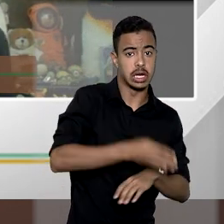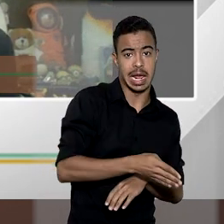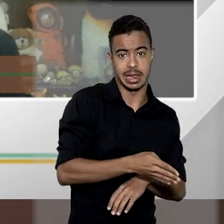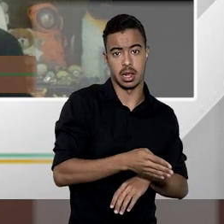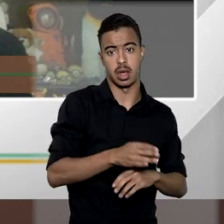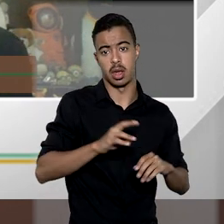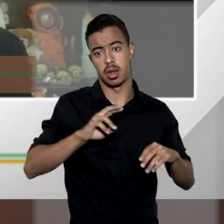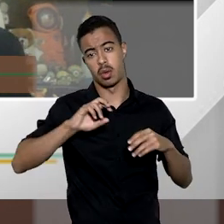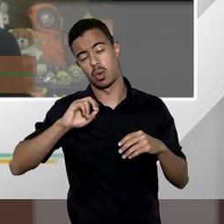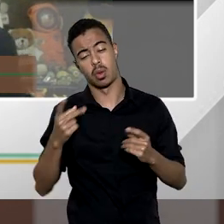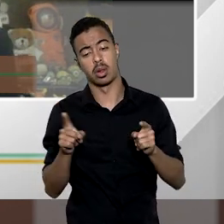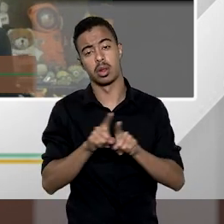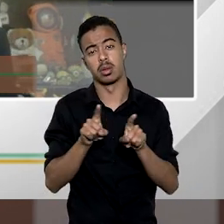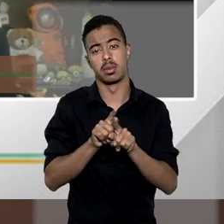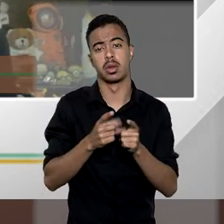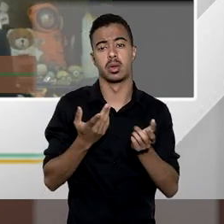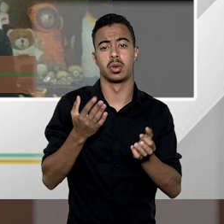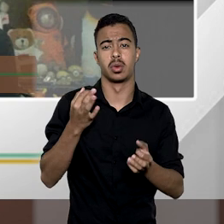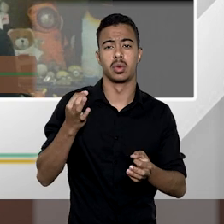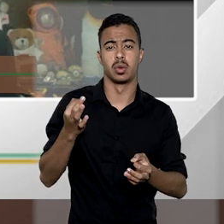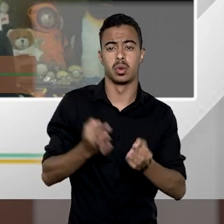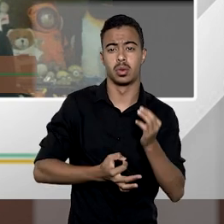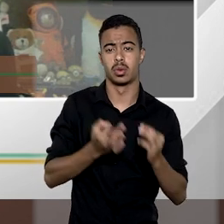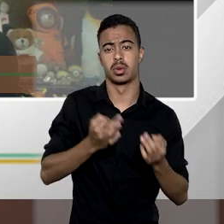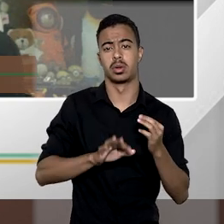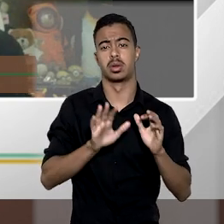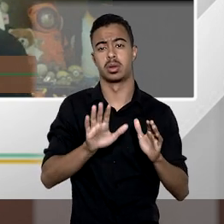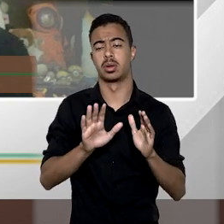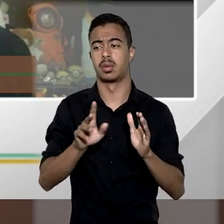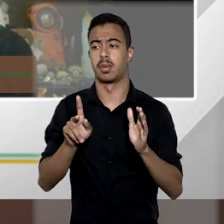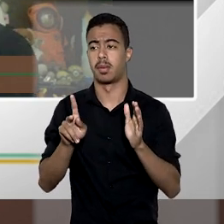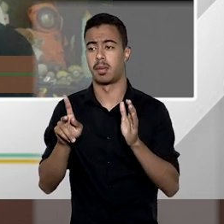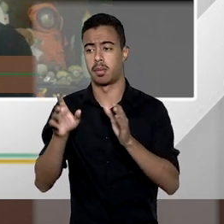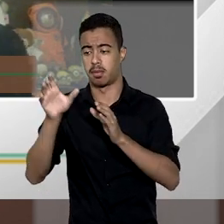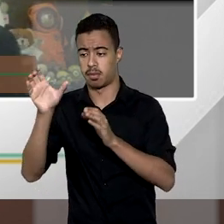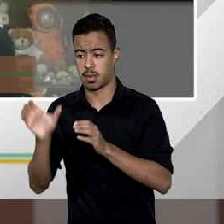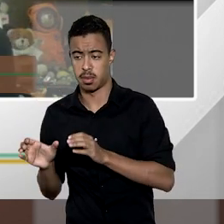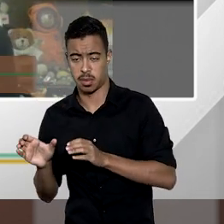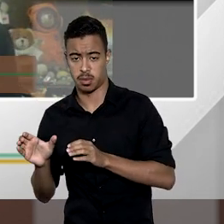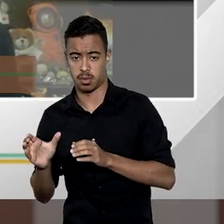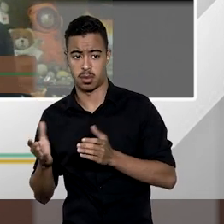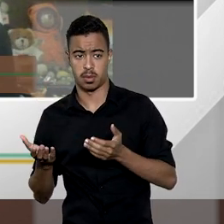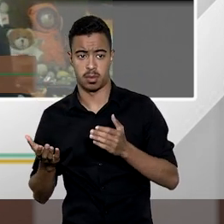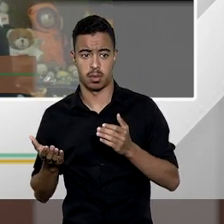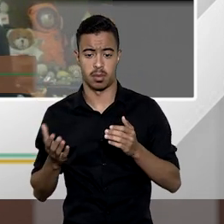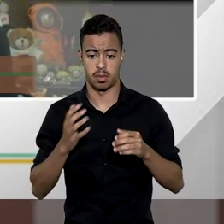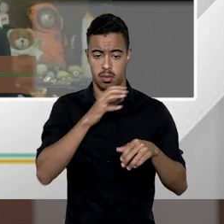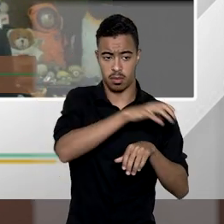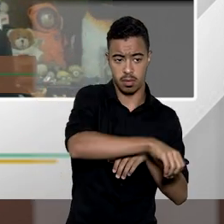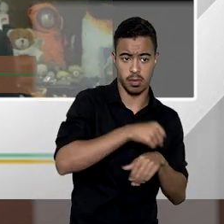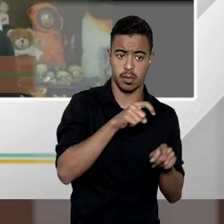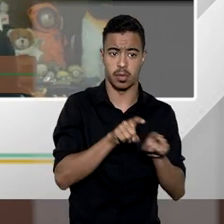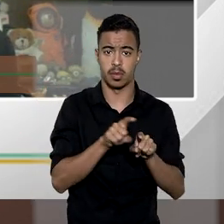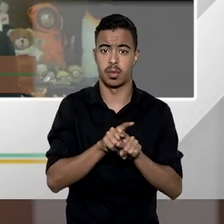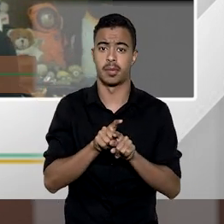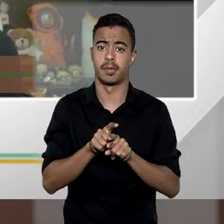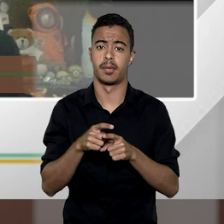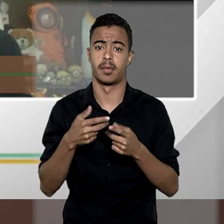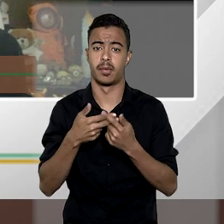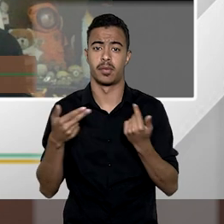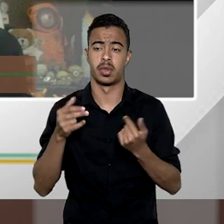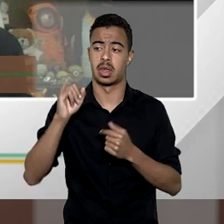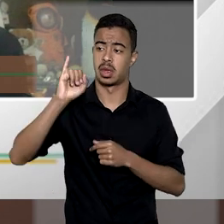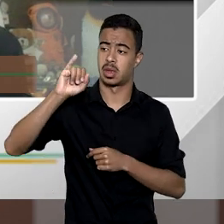quando se trata do perito do juiz pela parte desapropriante ou expropriante e quando se trata da